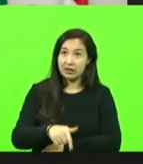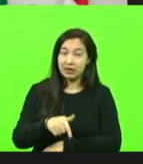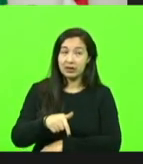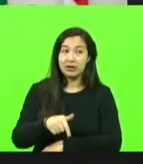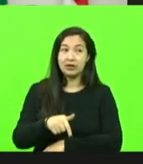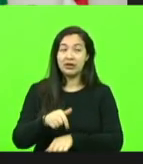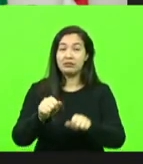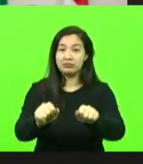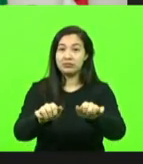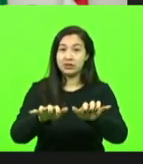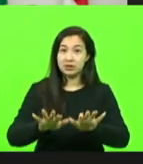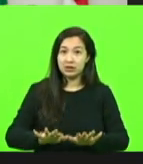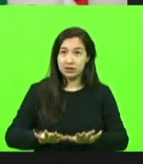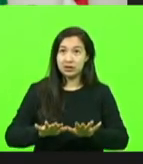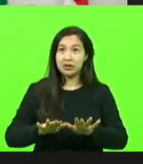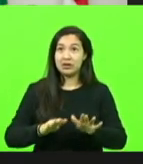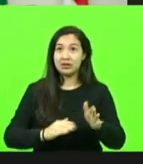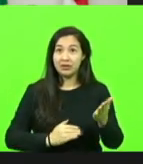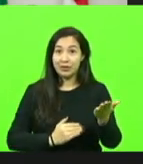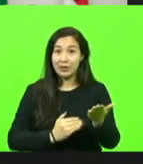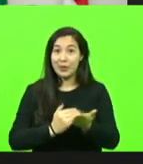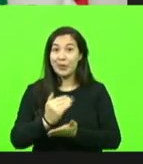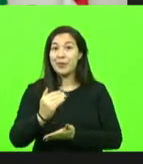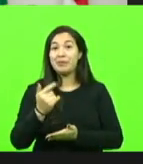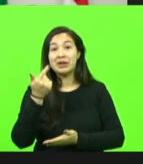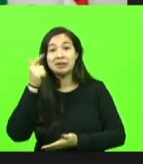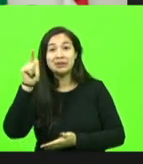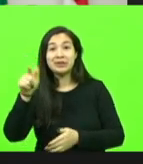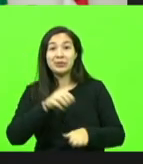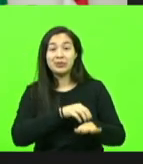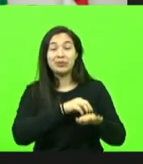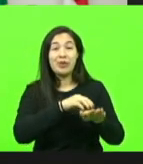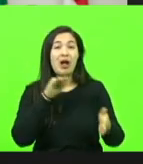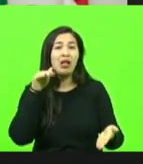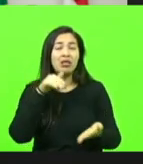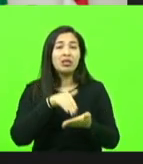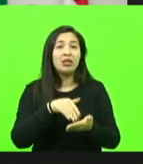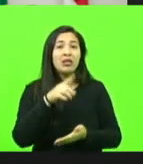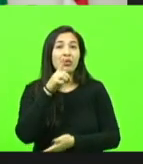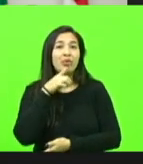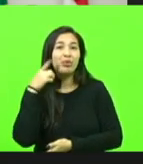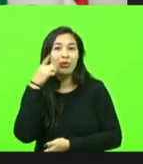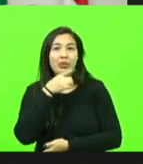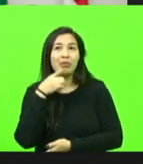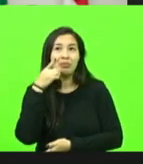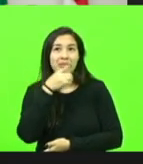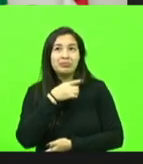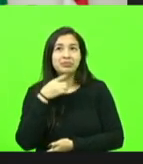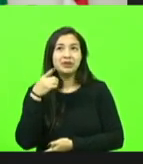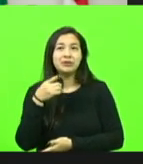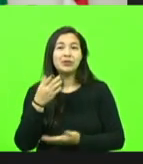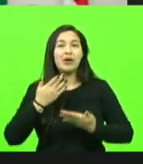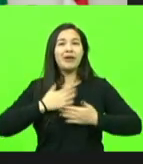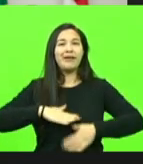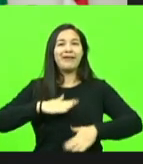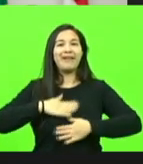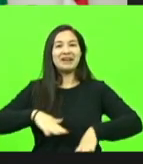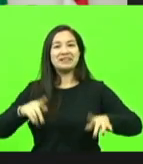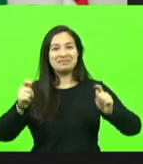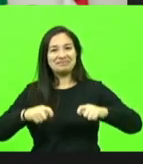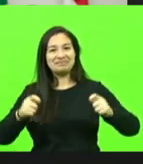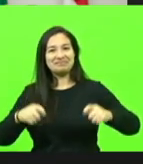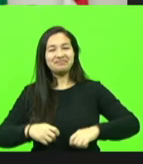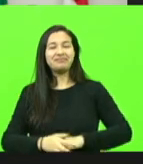e logo cai no trecho, até domingo, quando descansa um pouco. Então, quero